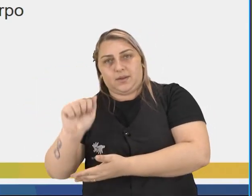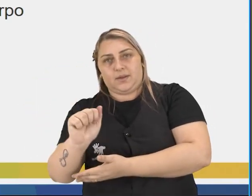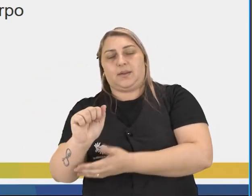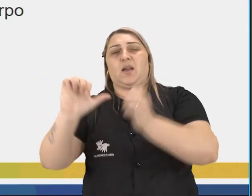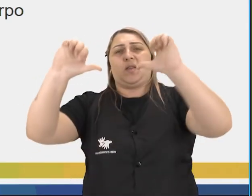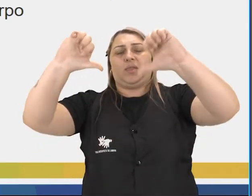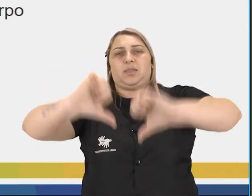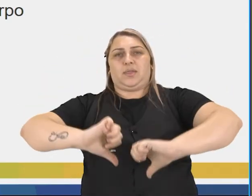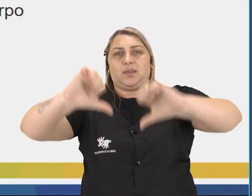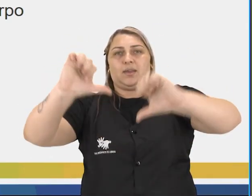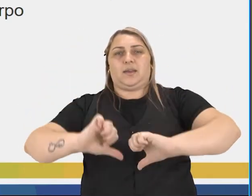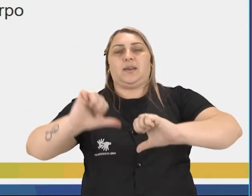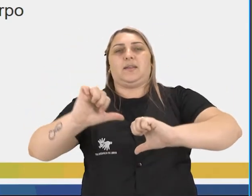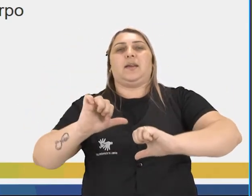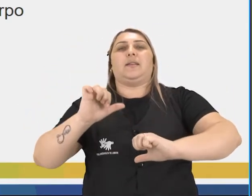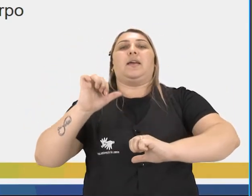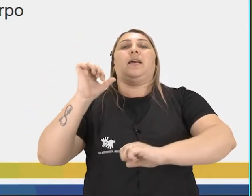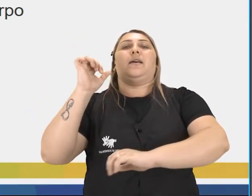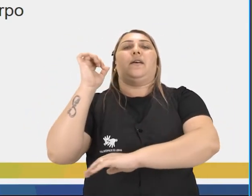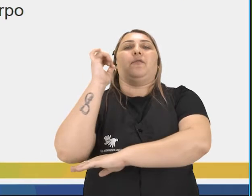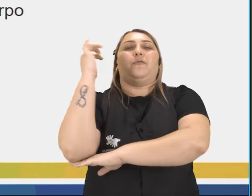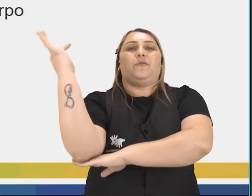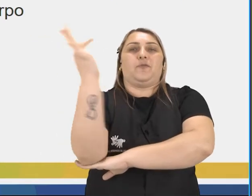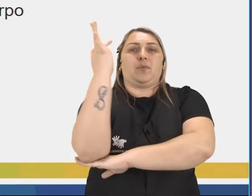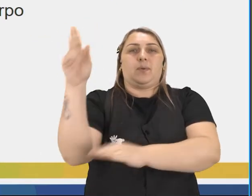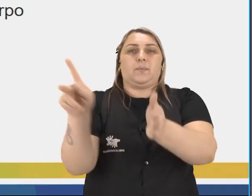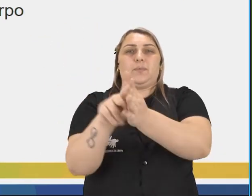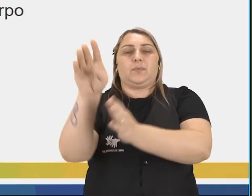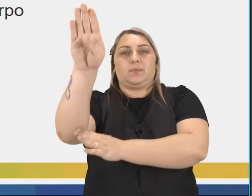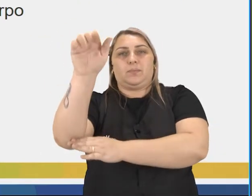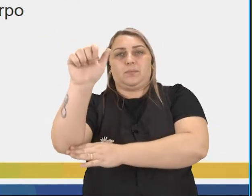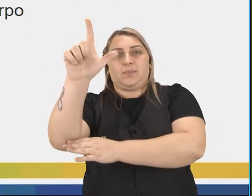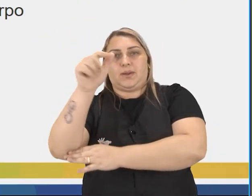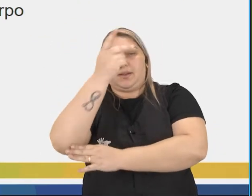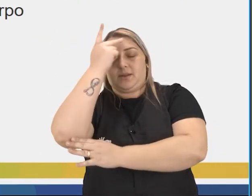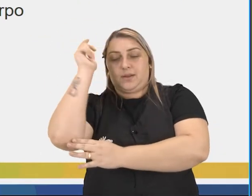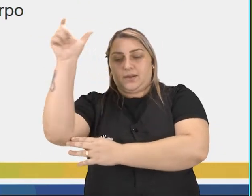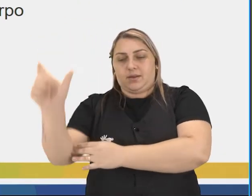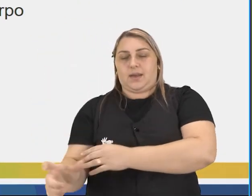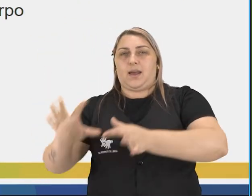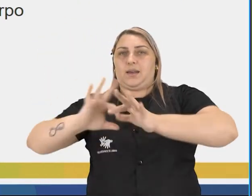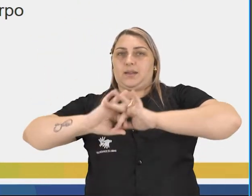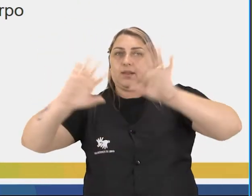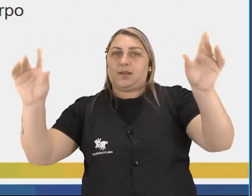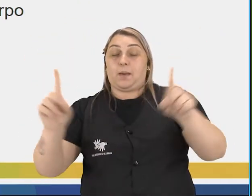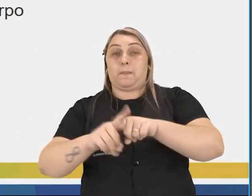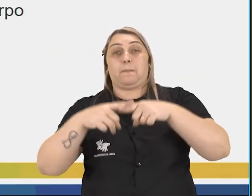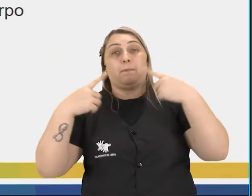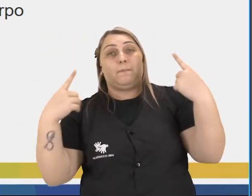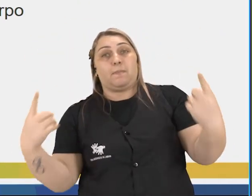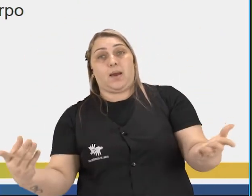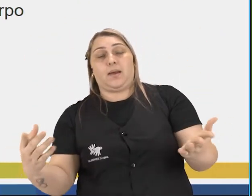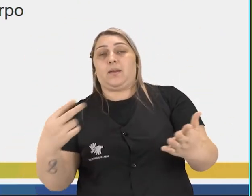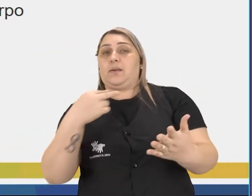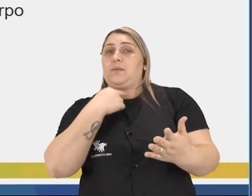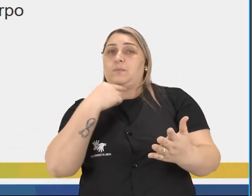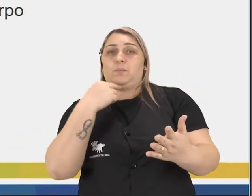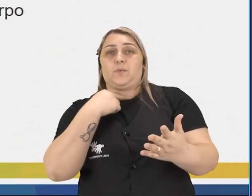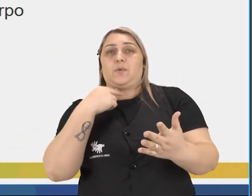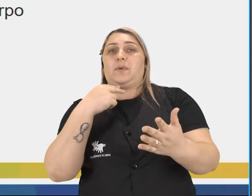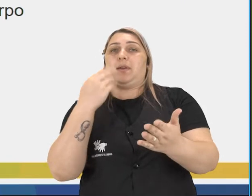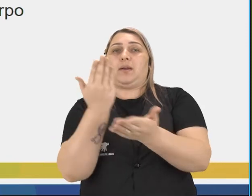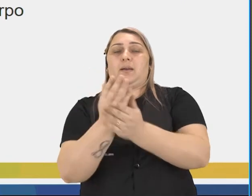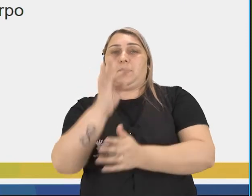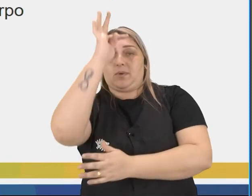negação da formalidade do balé. Os bailarinos trabalham de forma mais livre, porém, não rompendo completamente